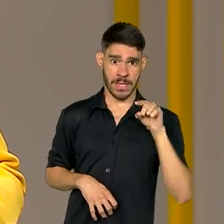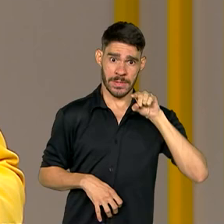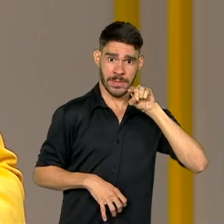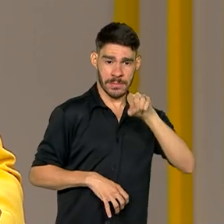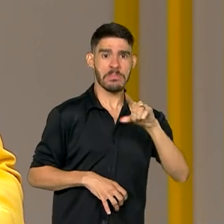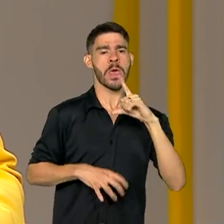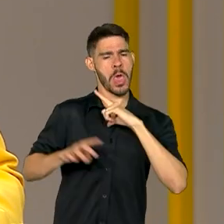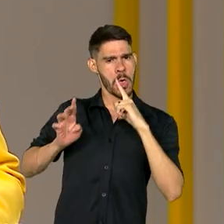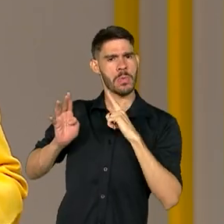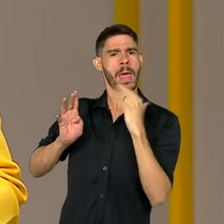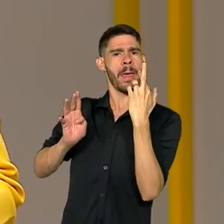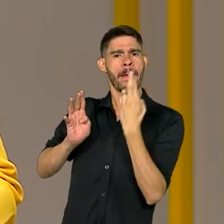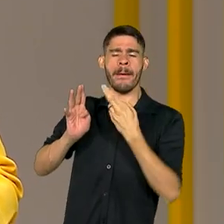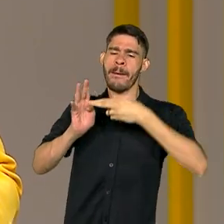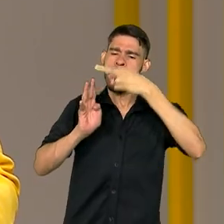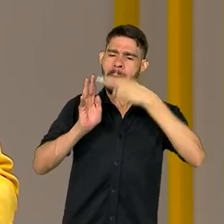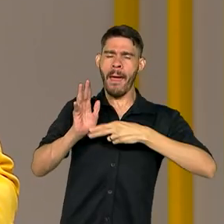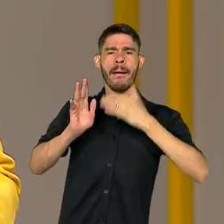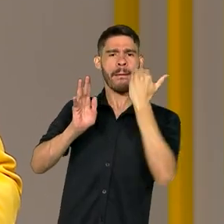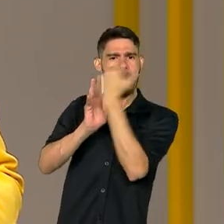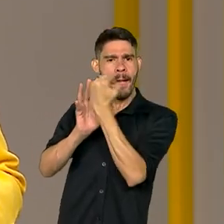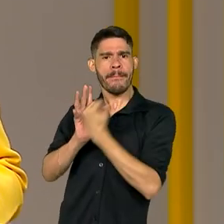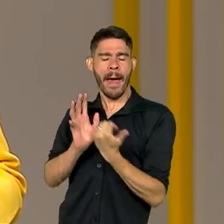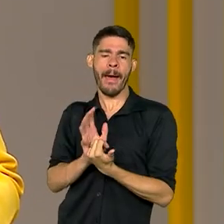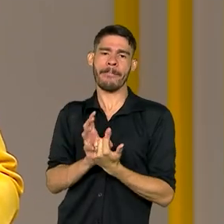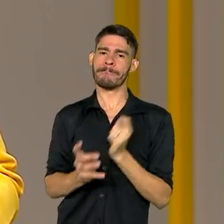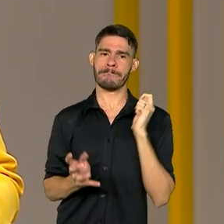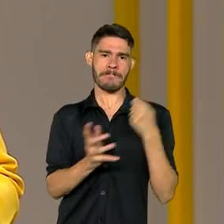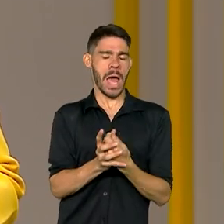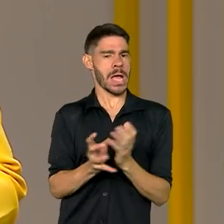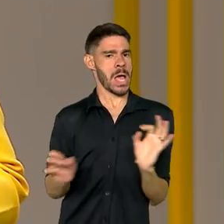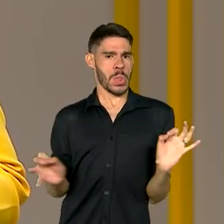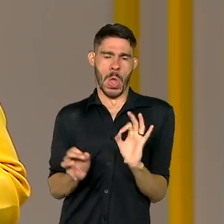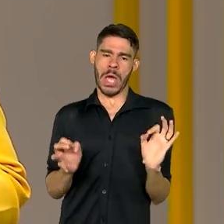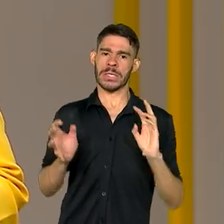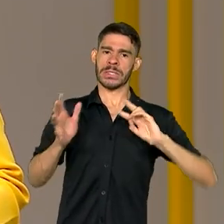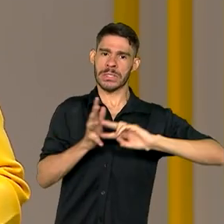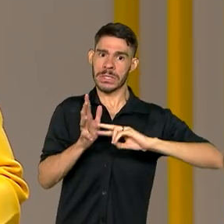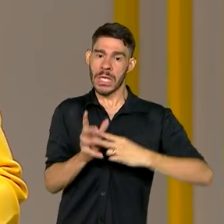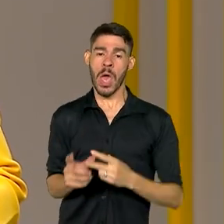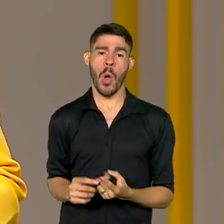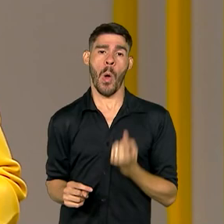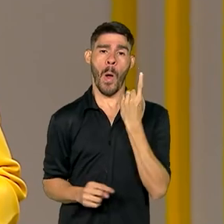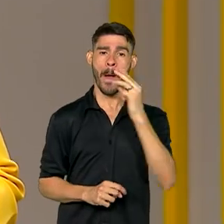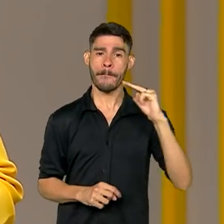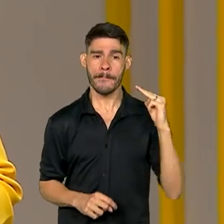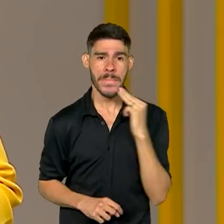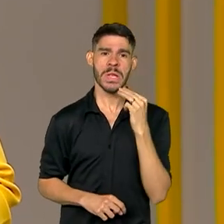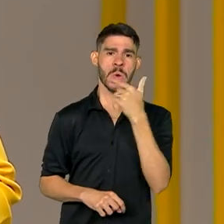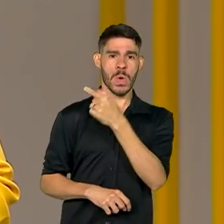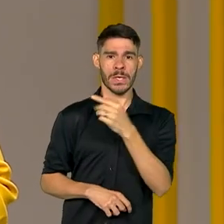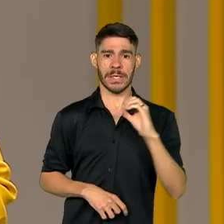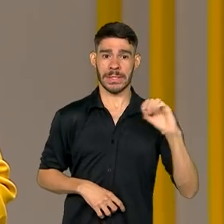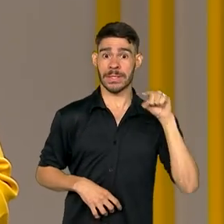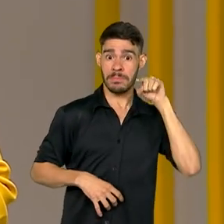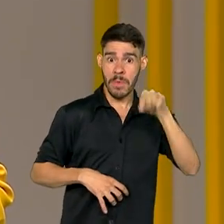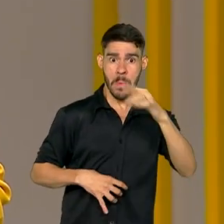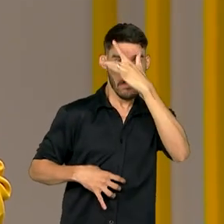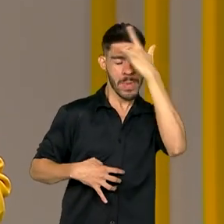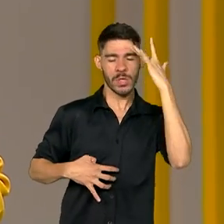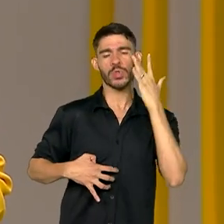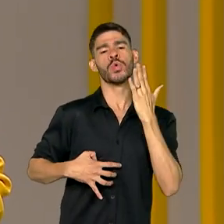cumpriram os requisitos para a isenção da taxa. Isso significa que cerca de 1 milhão e 700 mil pessoas